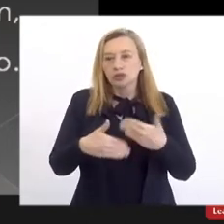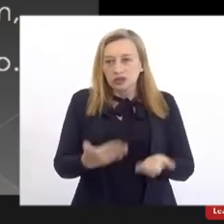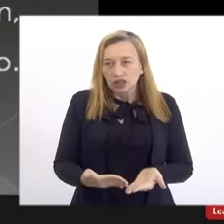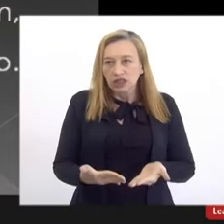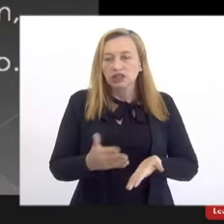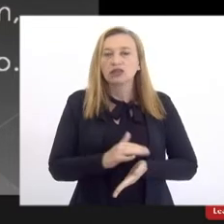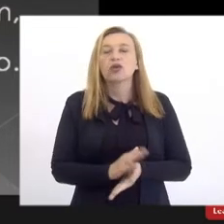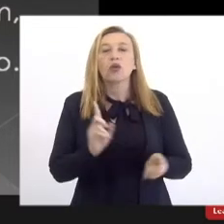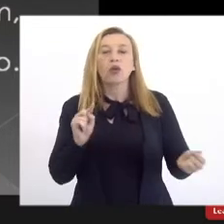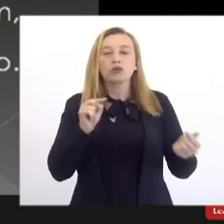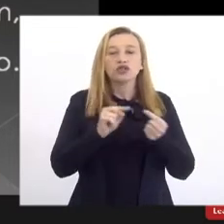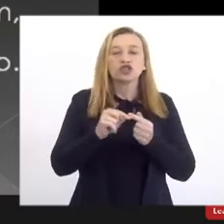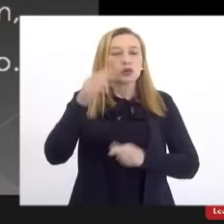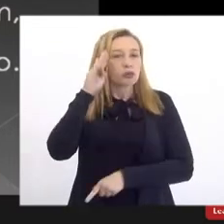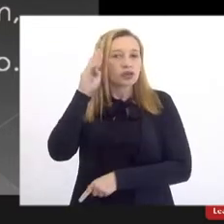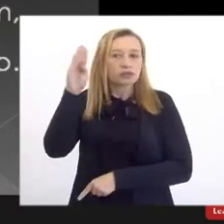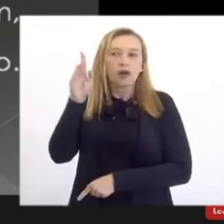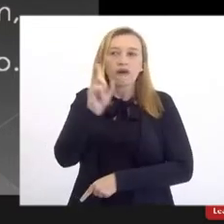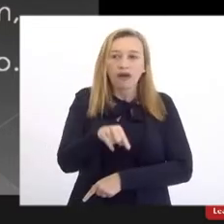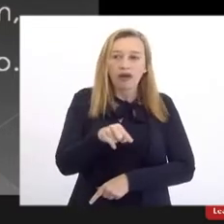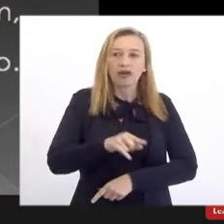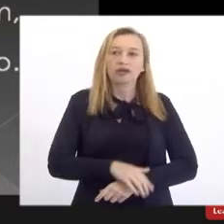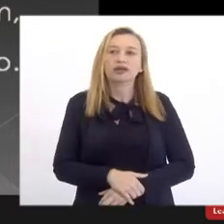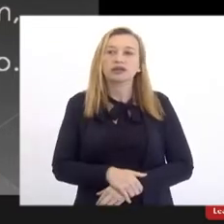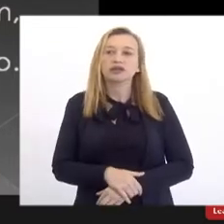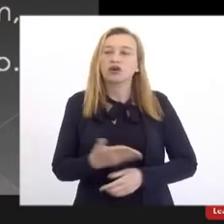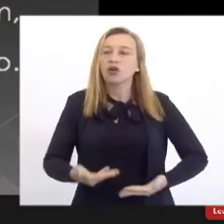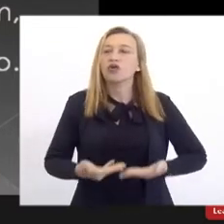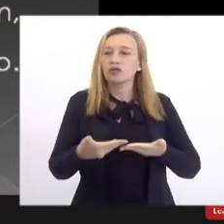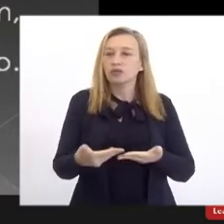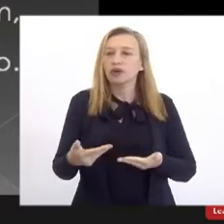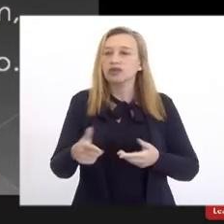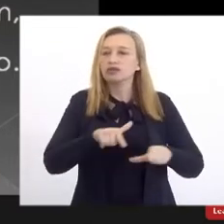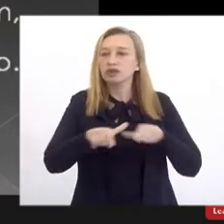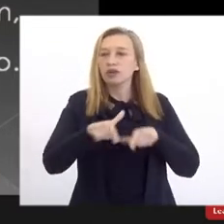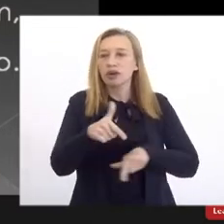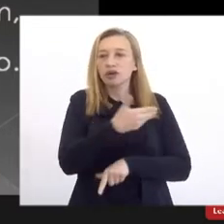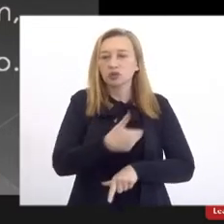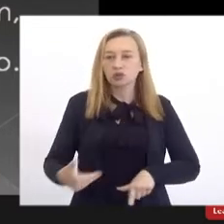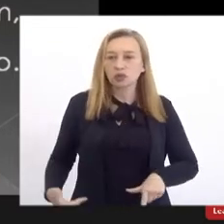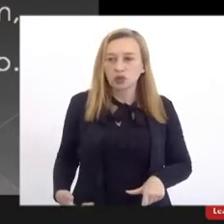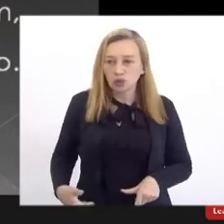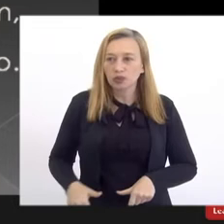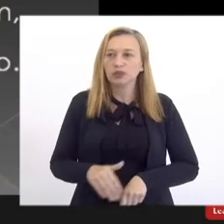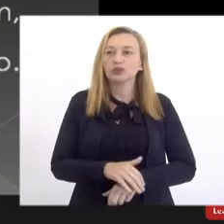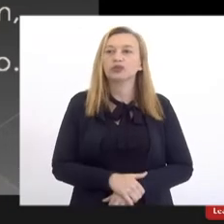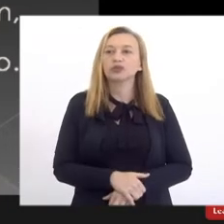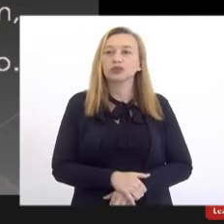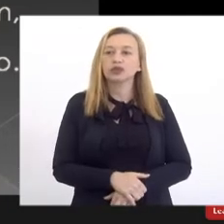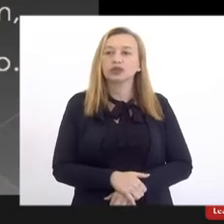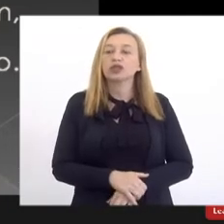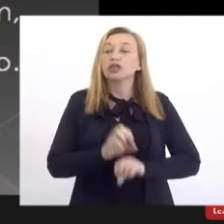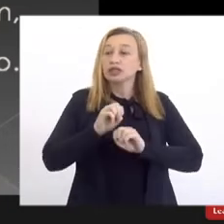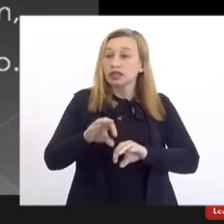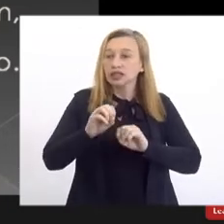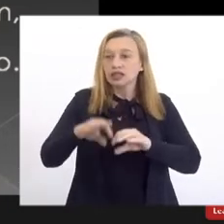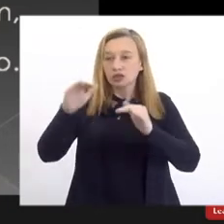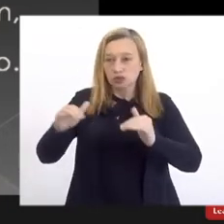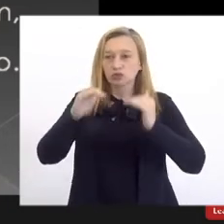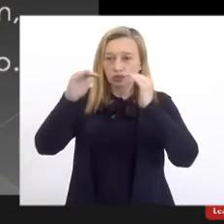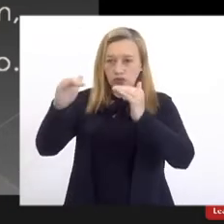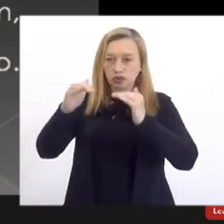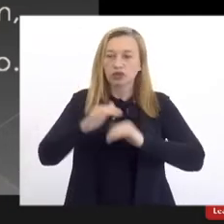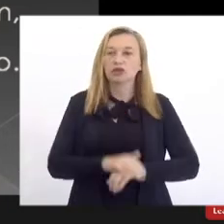o objetivo fundamental é a oferta do serviço público, oferta do serviço público de ensino superior,